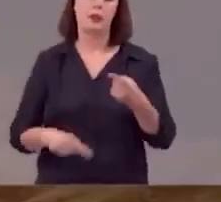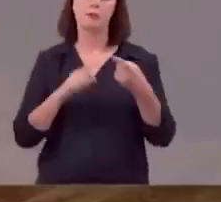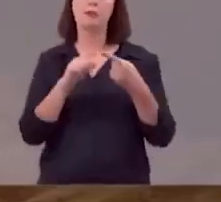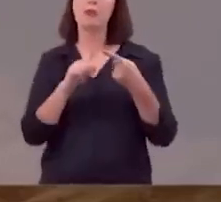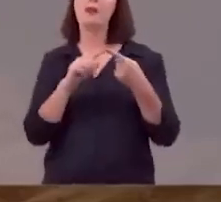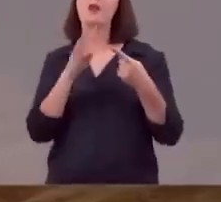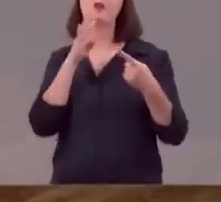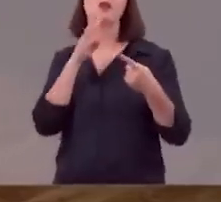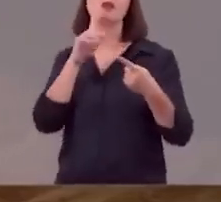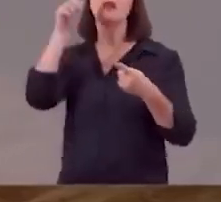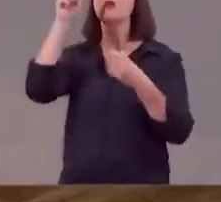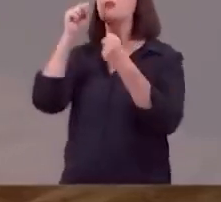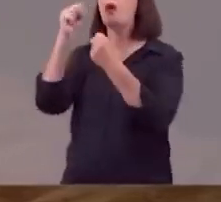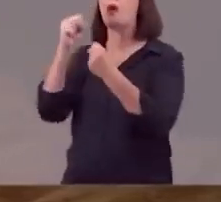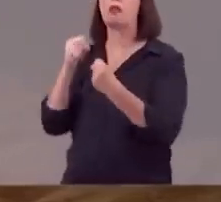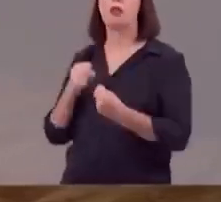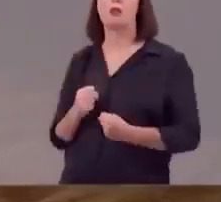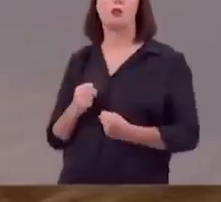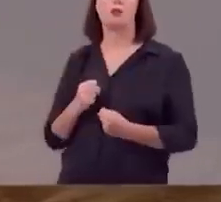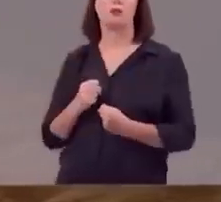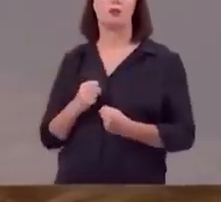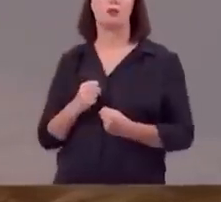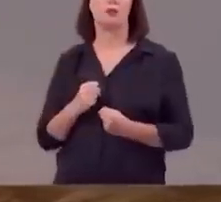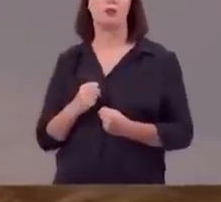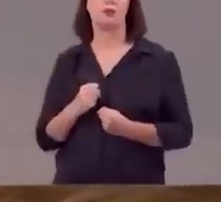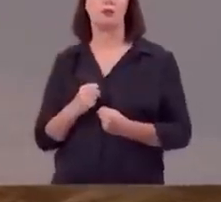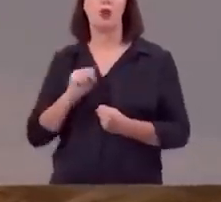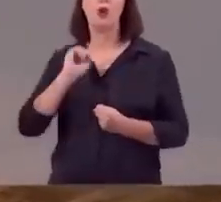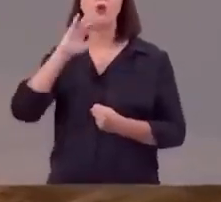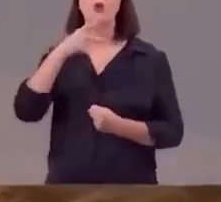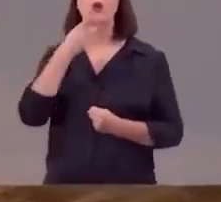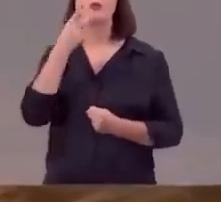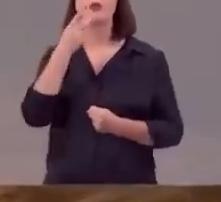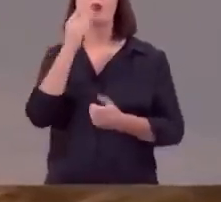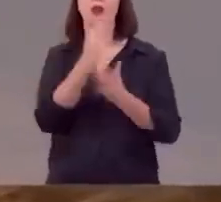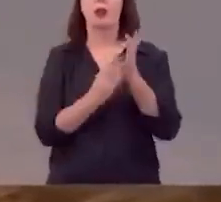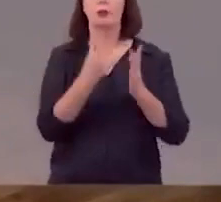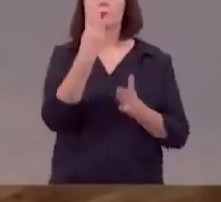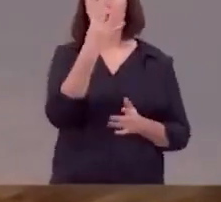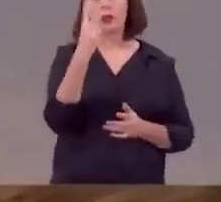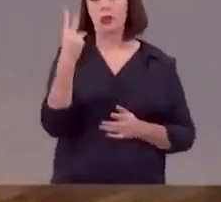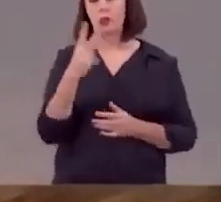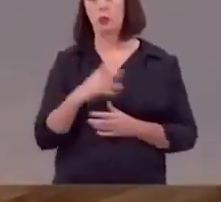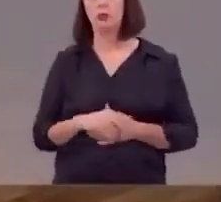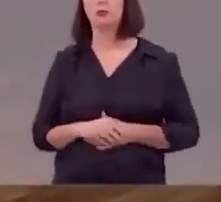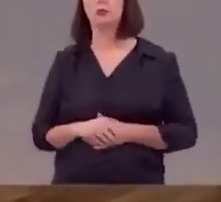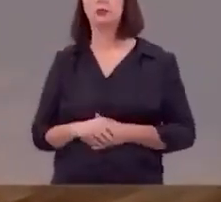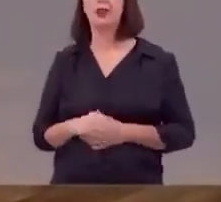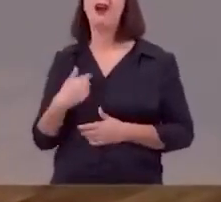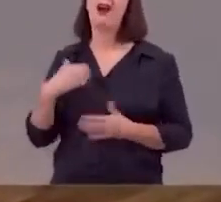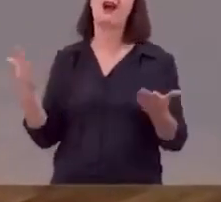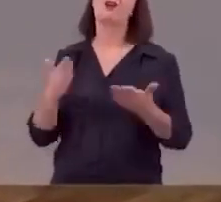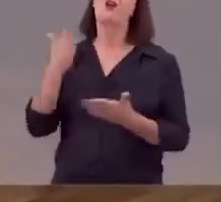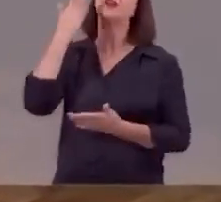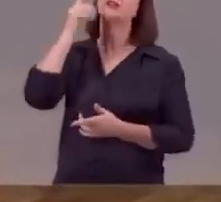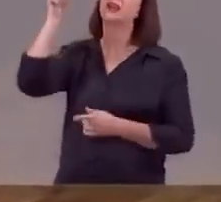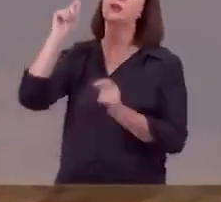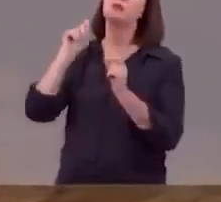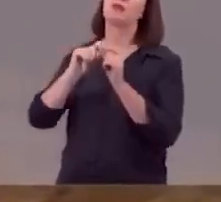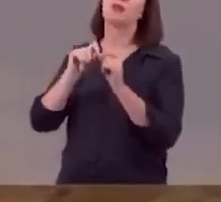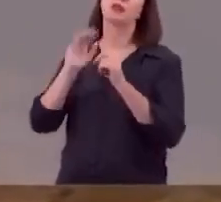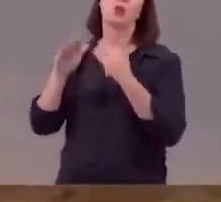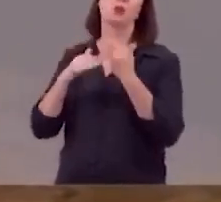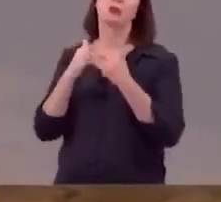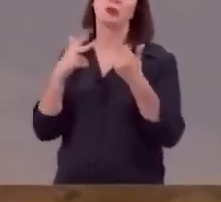ele reconhece a onipotência de Deus quando ele vai dizer lá no capítulo 42 agora eu sei que tudo podes